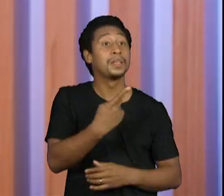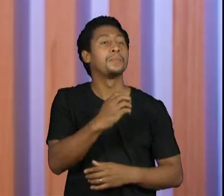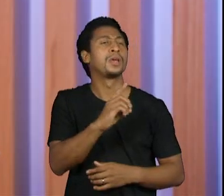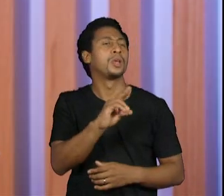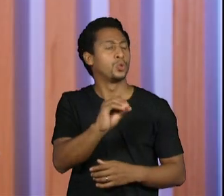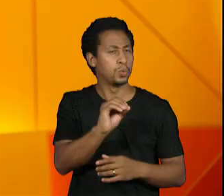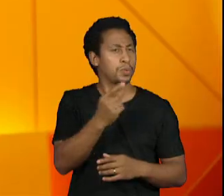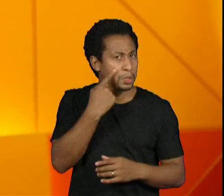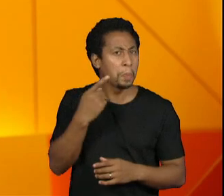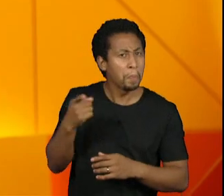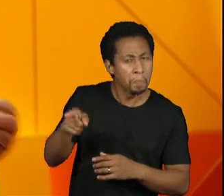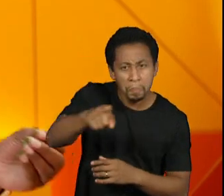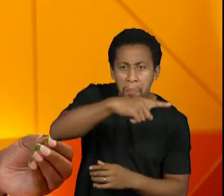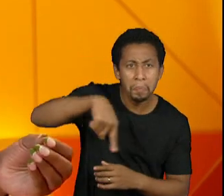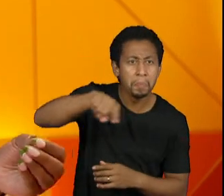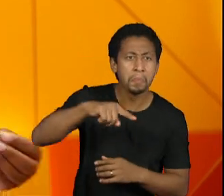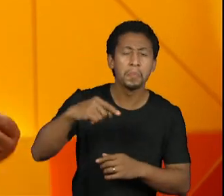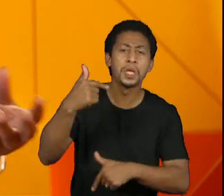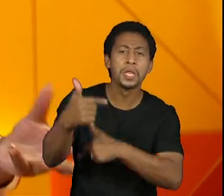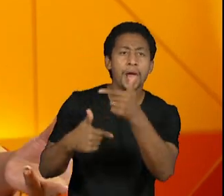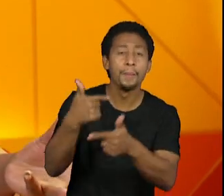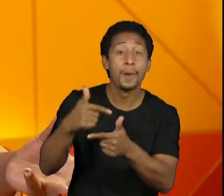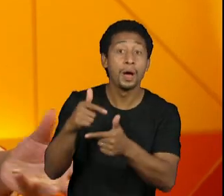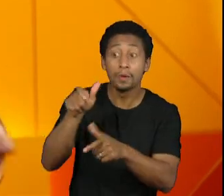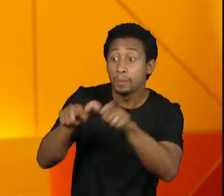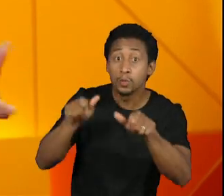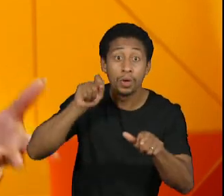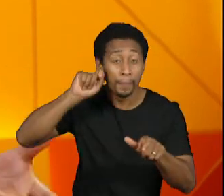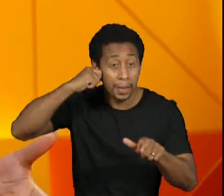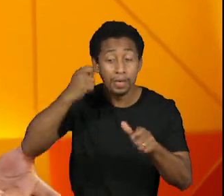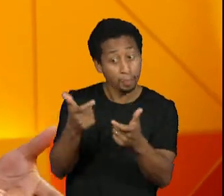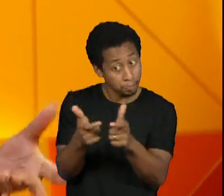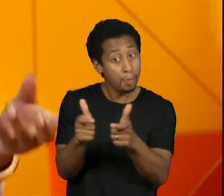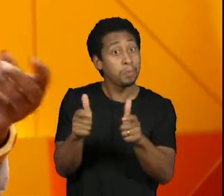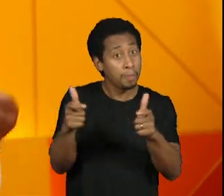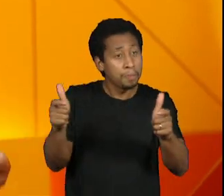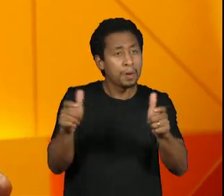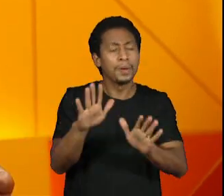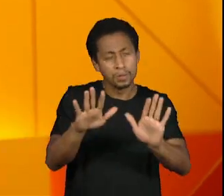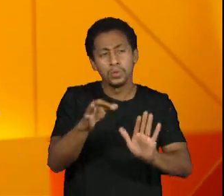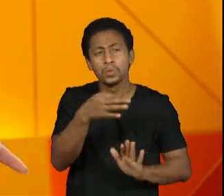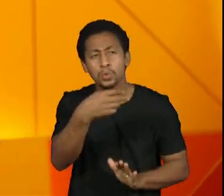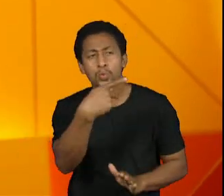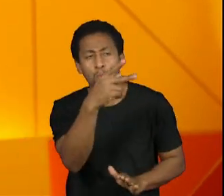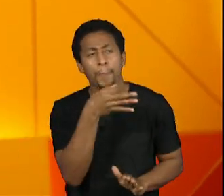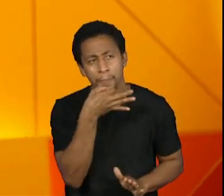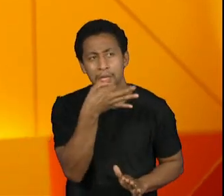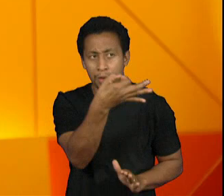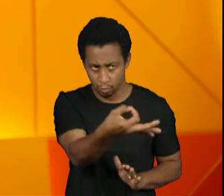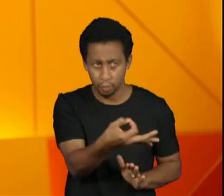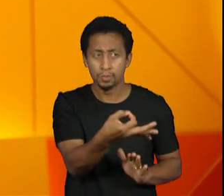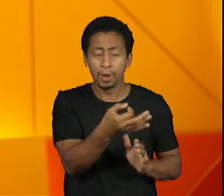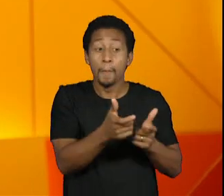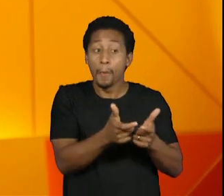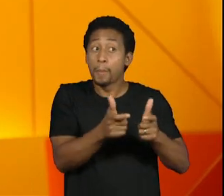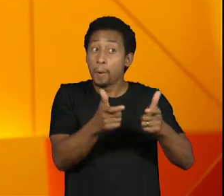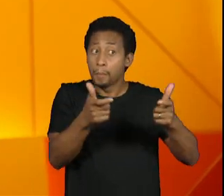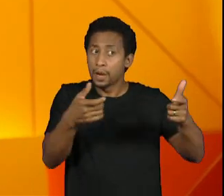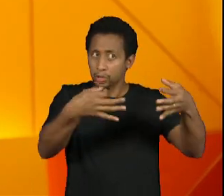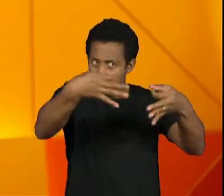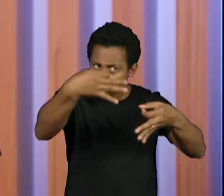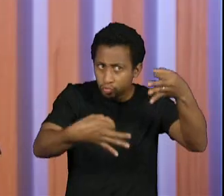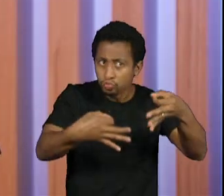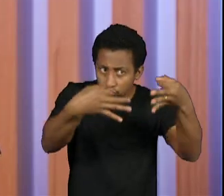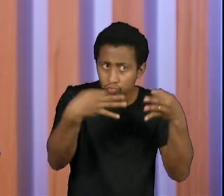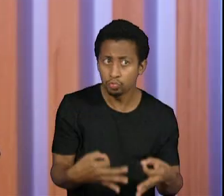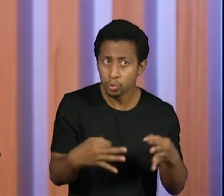Mas você, na sua opinião, isso tem sido feito de uma maneira justa com relação ao número de negros que nós temos na população brasileira?